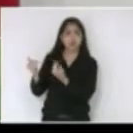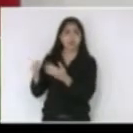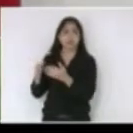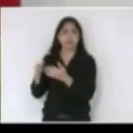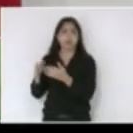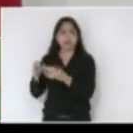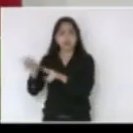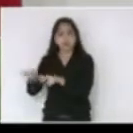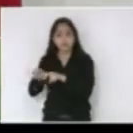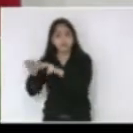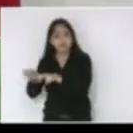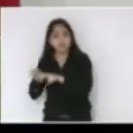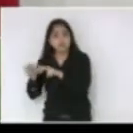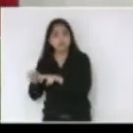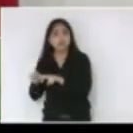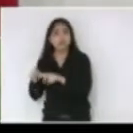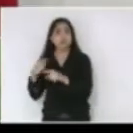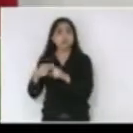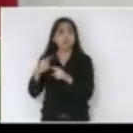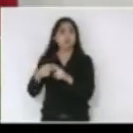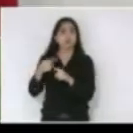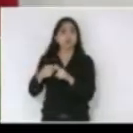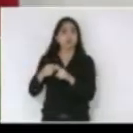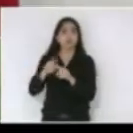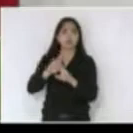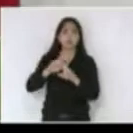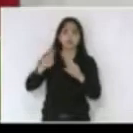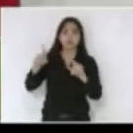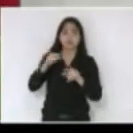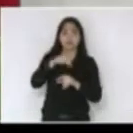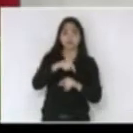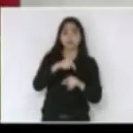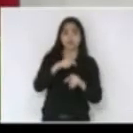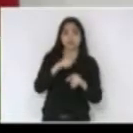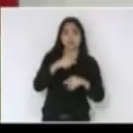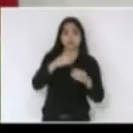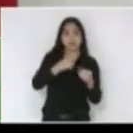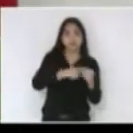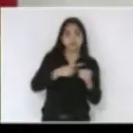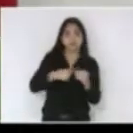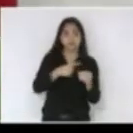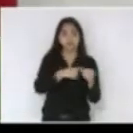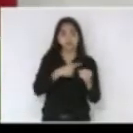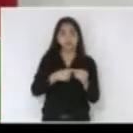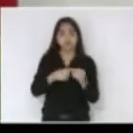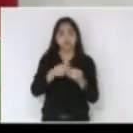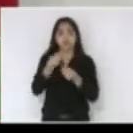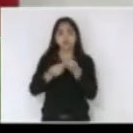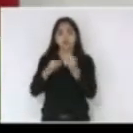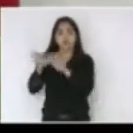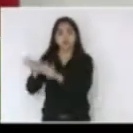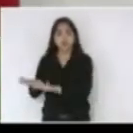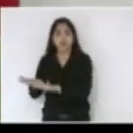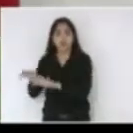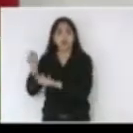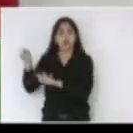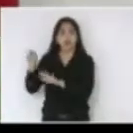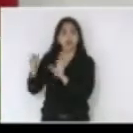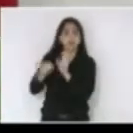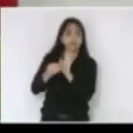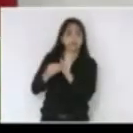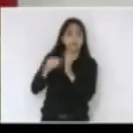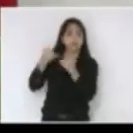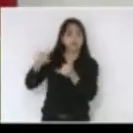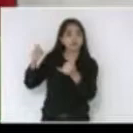tem as condições que nós temos na cidade como é que ele vai se fixar no campo se ele não tem uma energia elétrica de qualidade